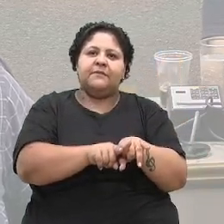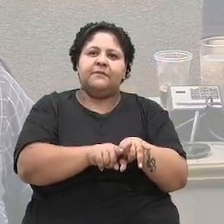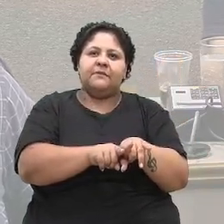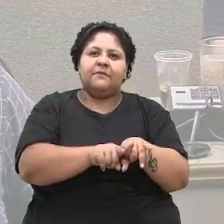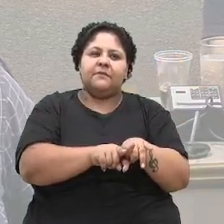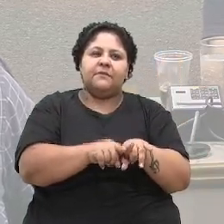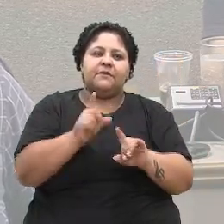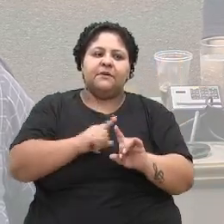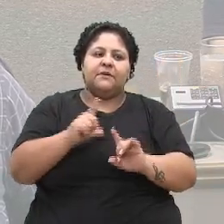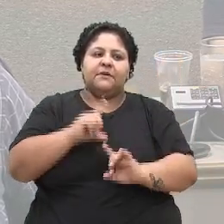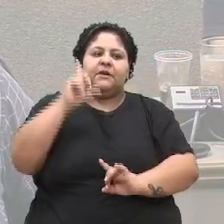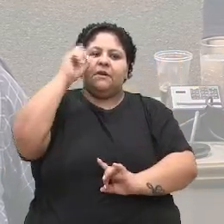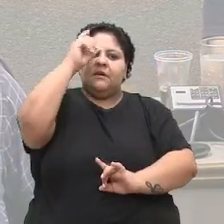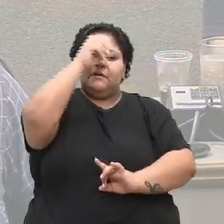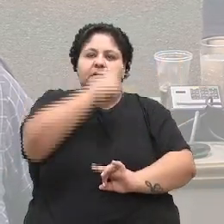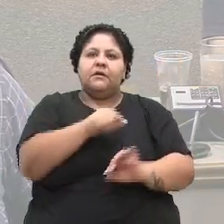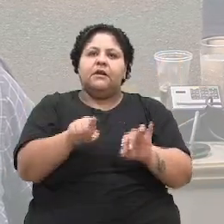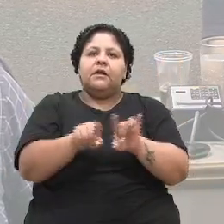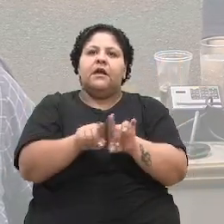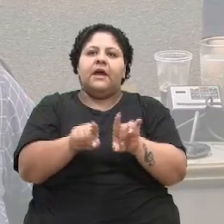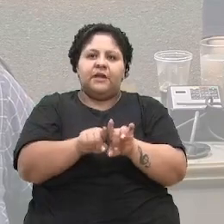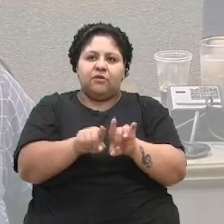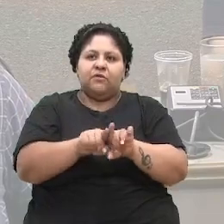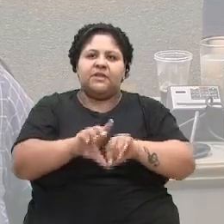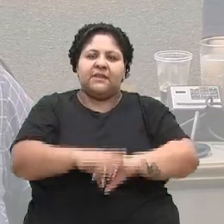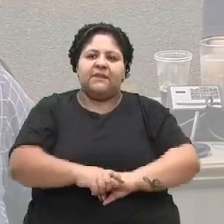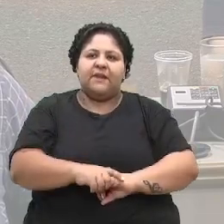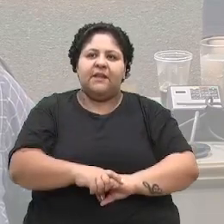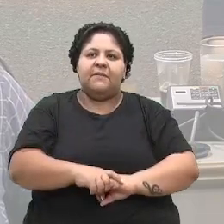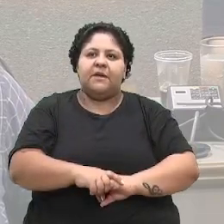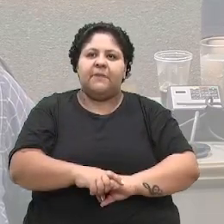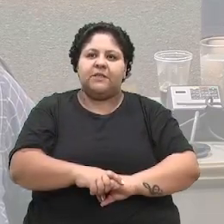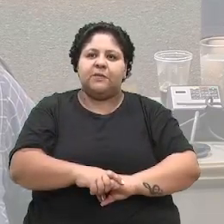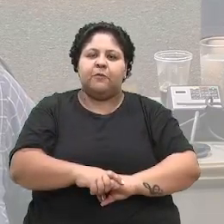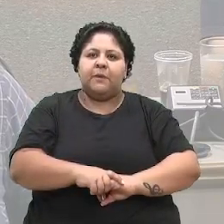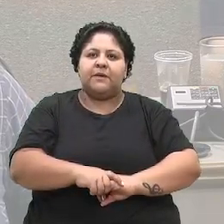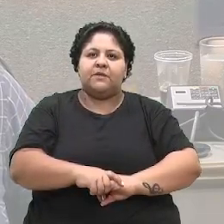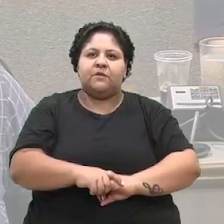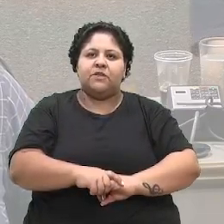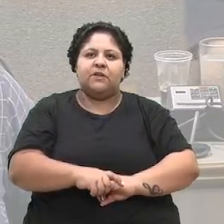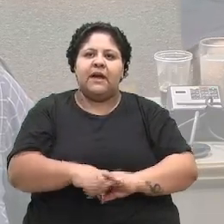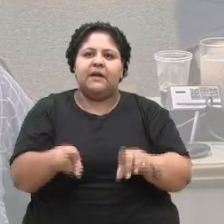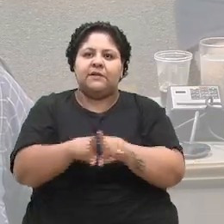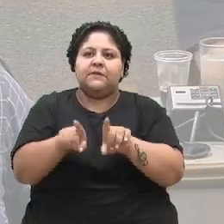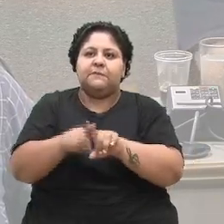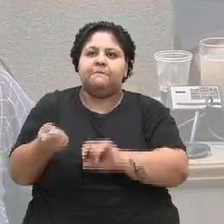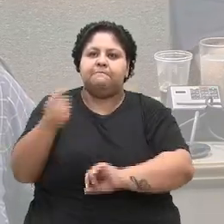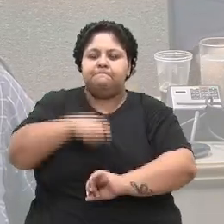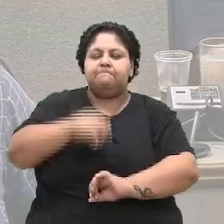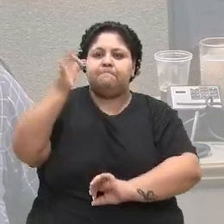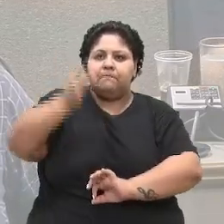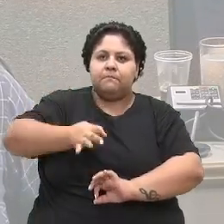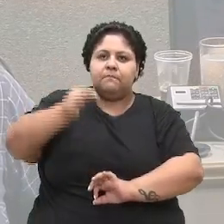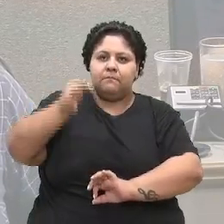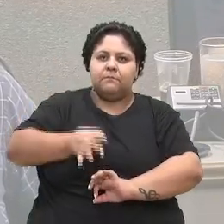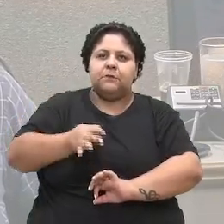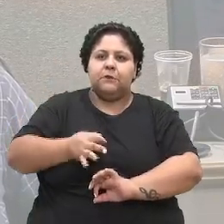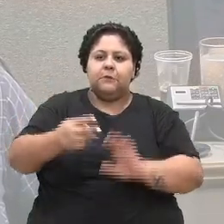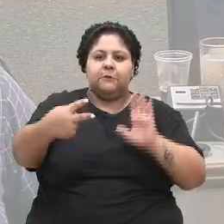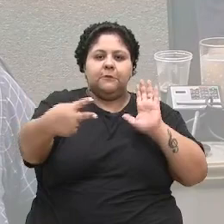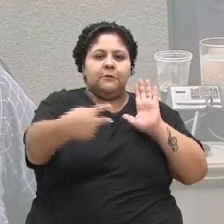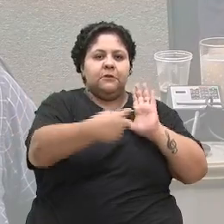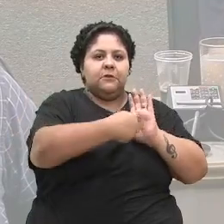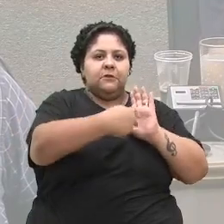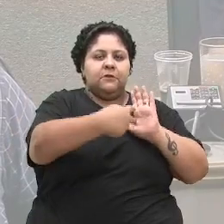muito complexas, que vêm decorrentes de estresse, de uma série de situações, e precisam, de fato, de uma atenção